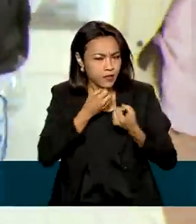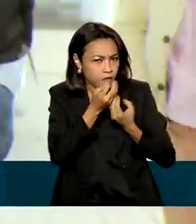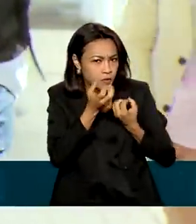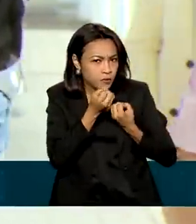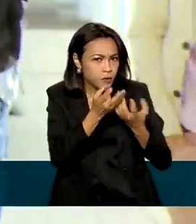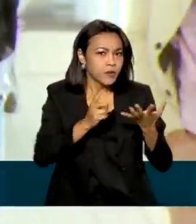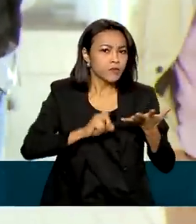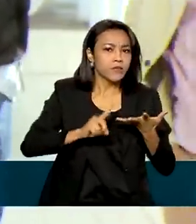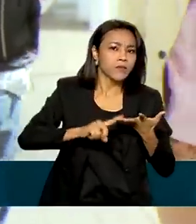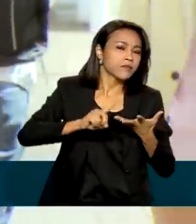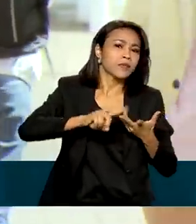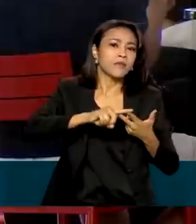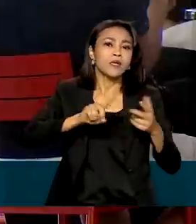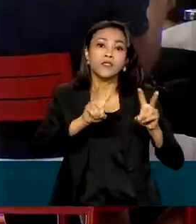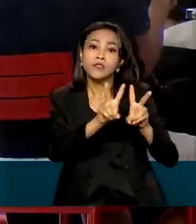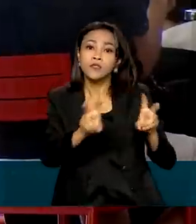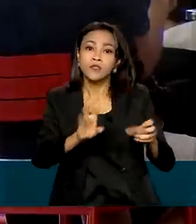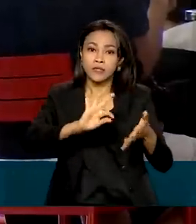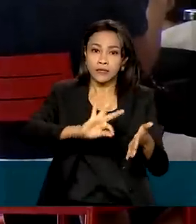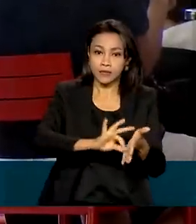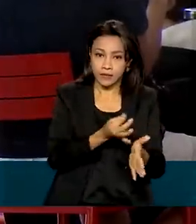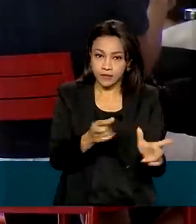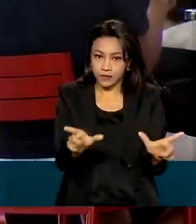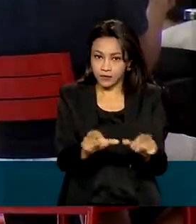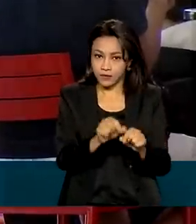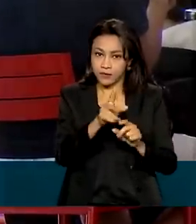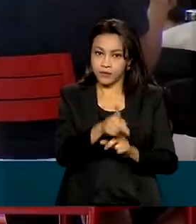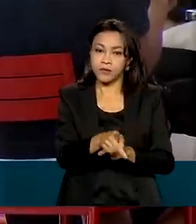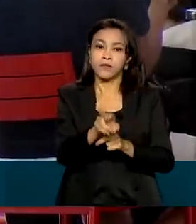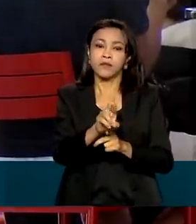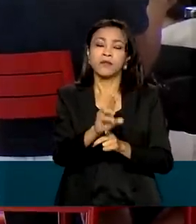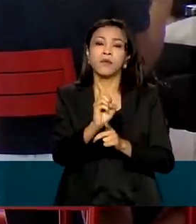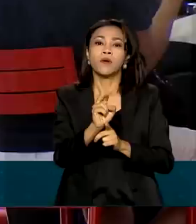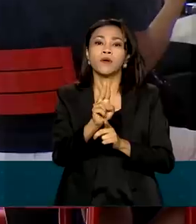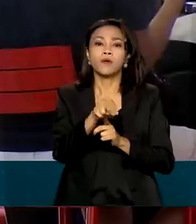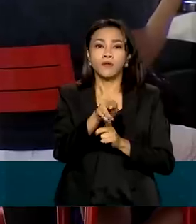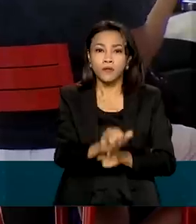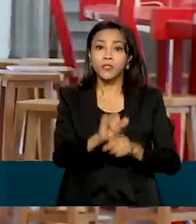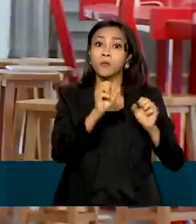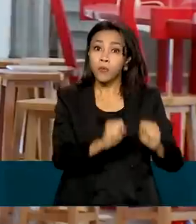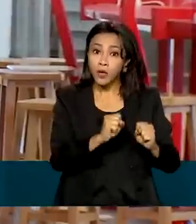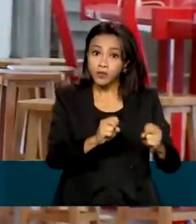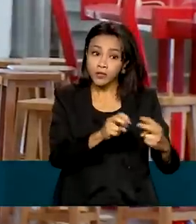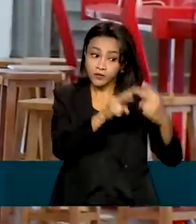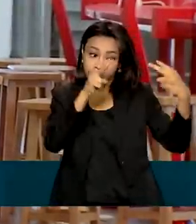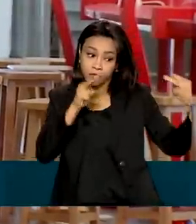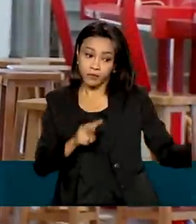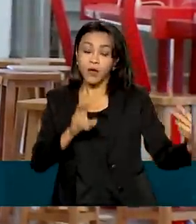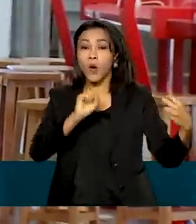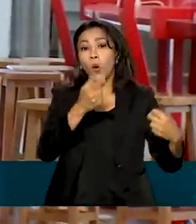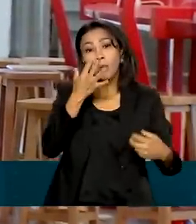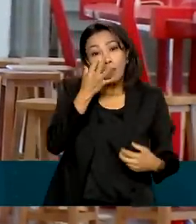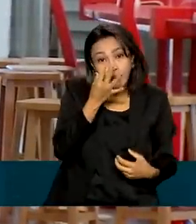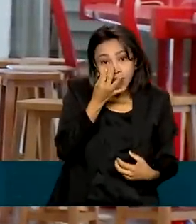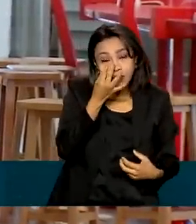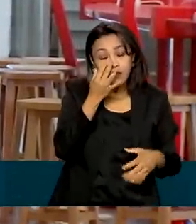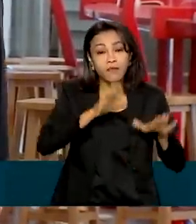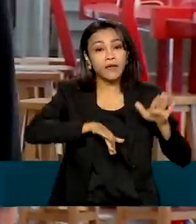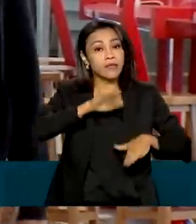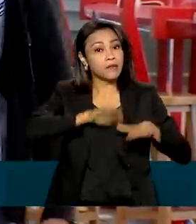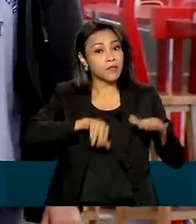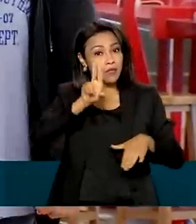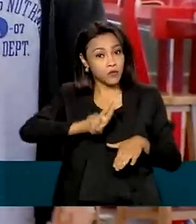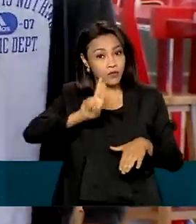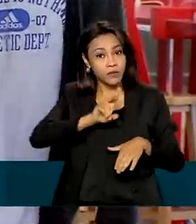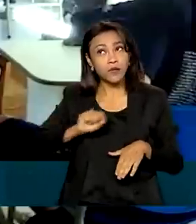informados na inscrição do ProUni. Essa apresentação pode ser de forma virtual ou presencial, dependendo da instituição de